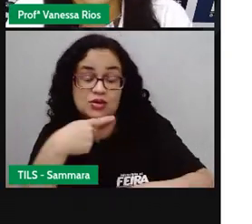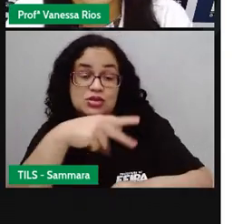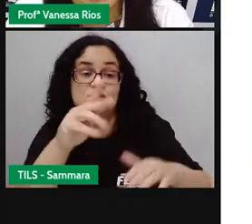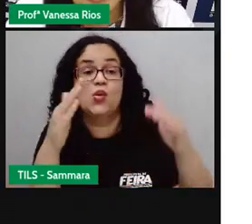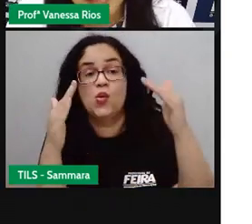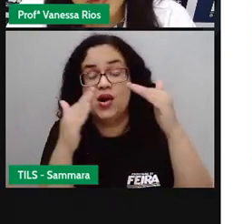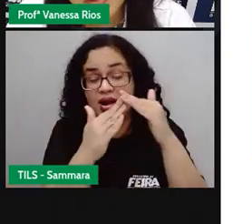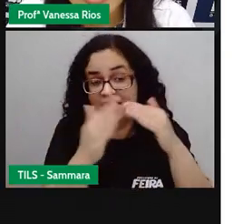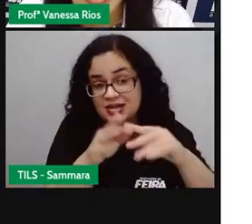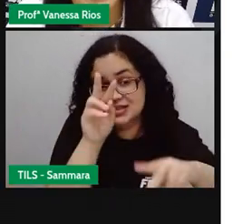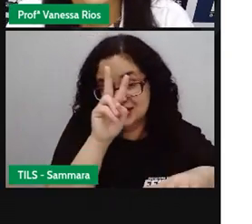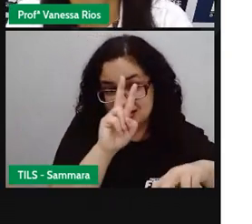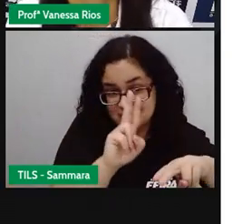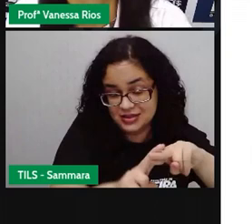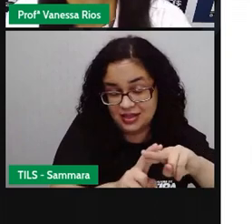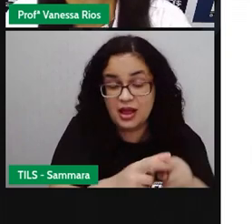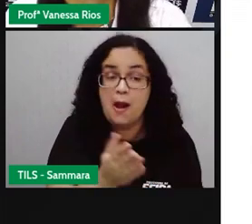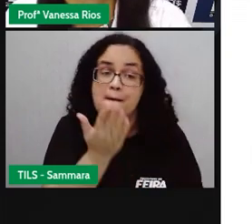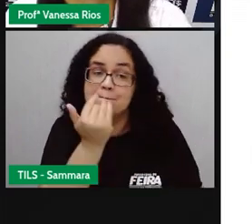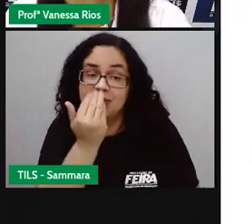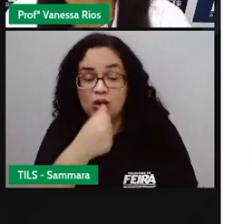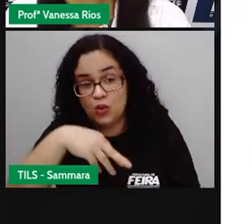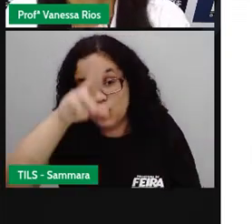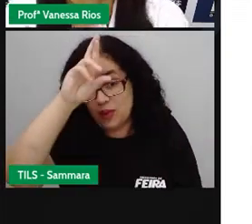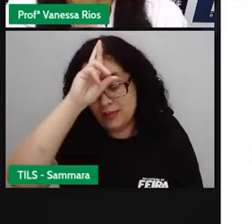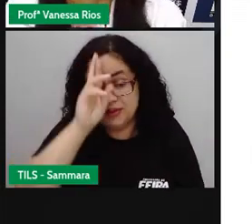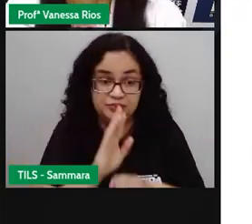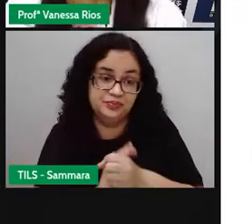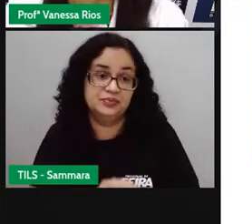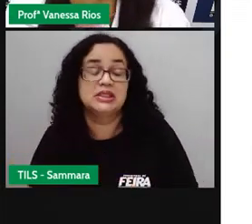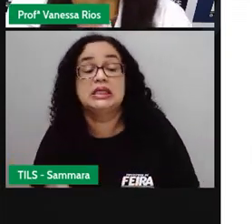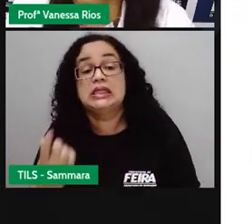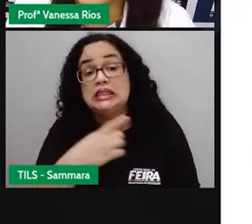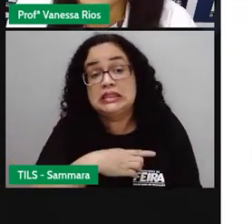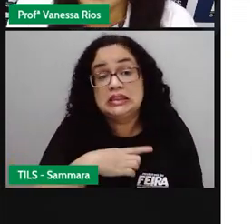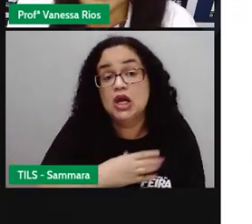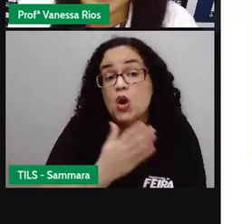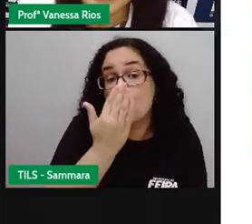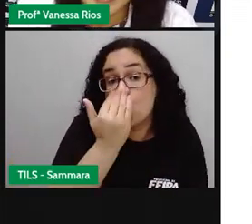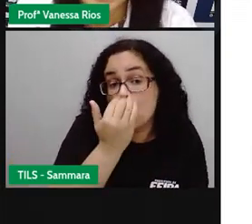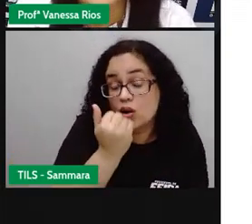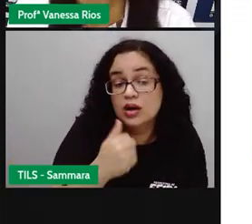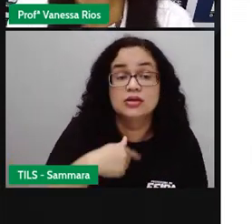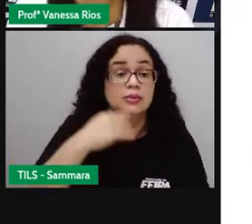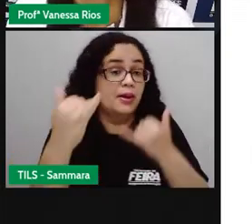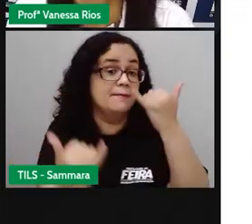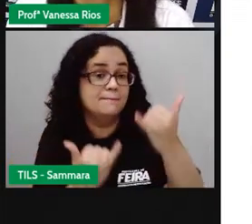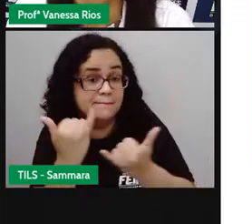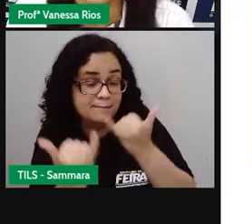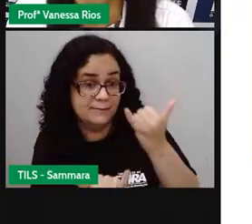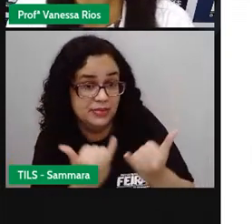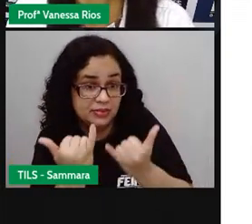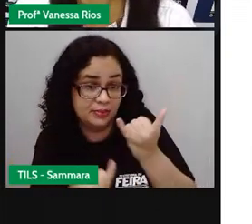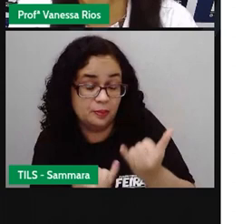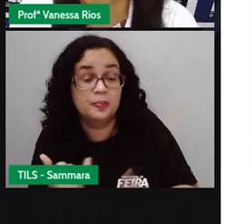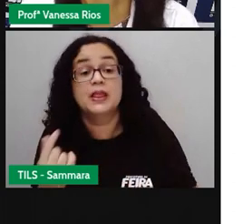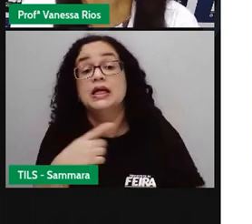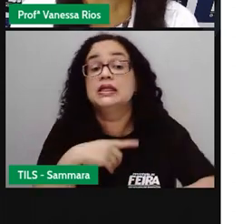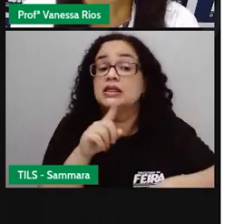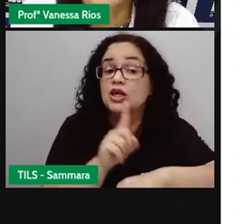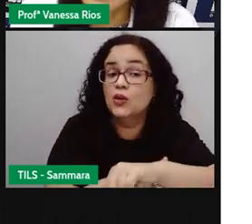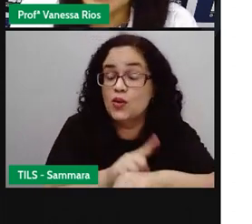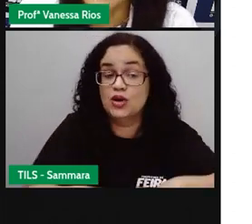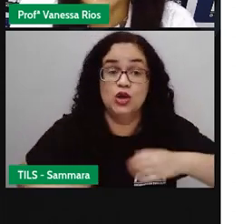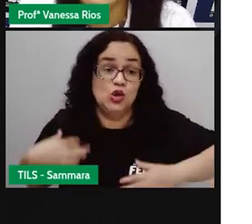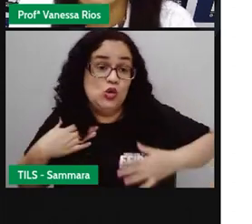todo mundo sentar, para almoçar. E tem um horário de você sair para brincar, tem um horário de